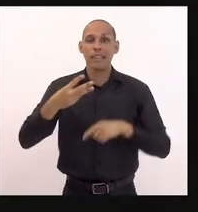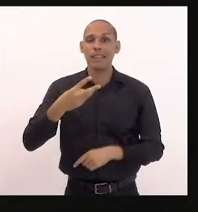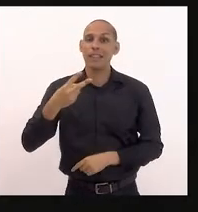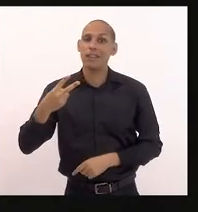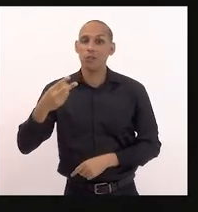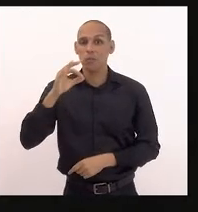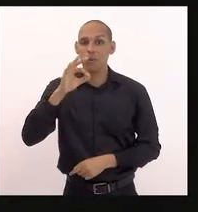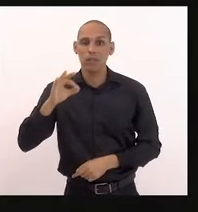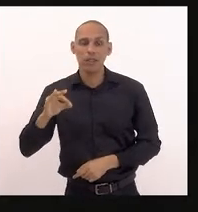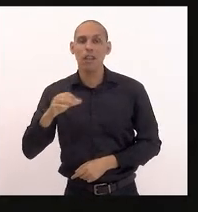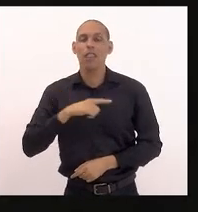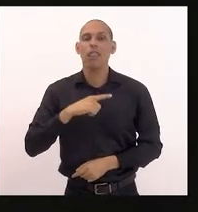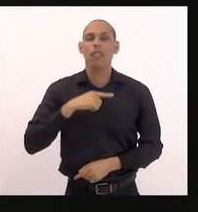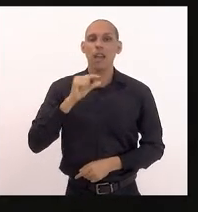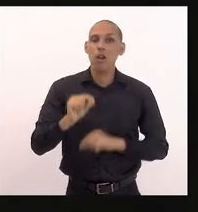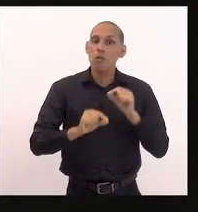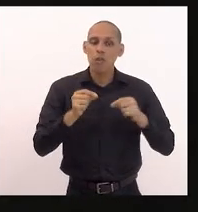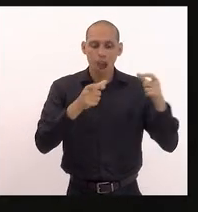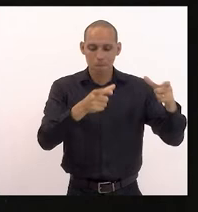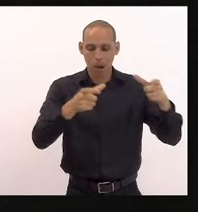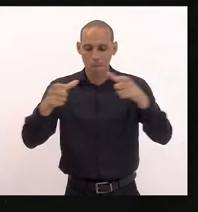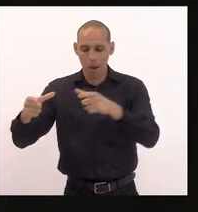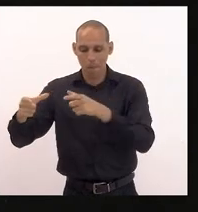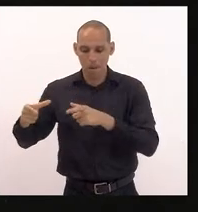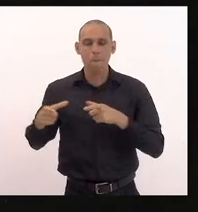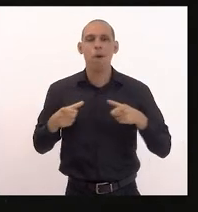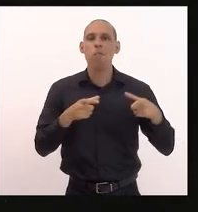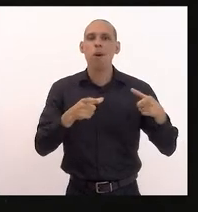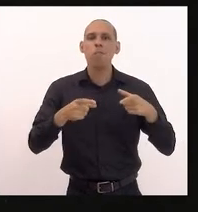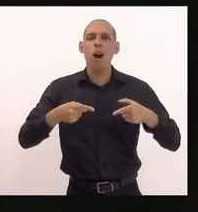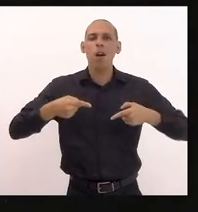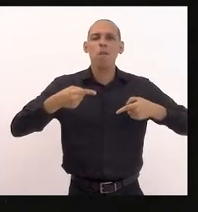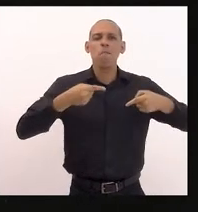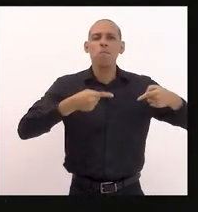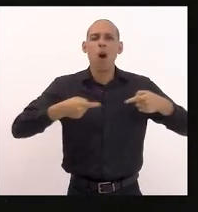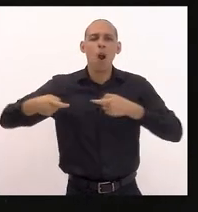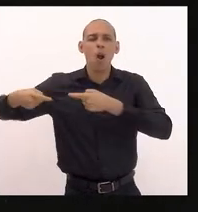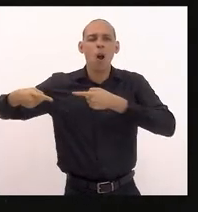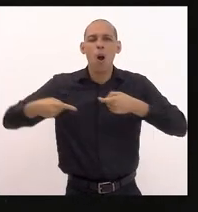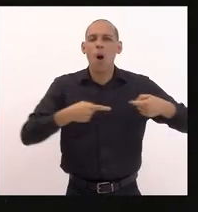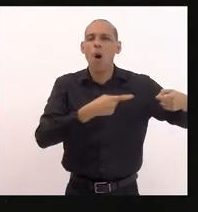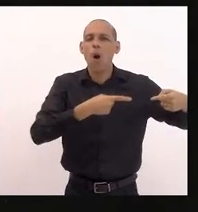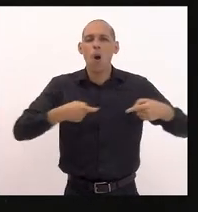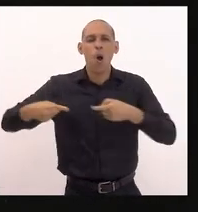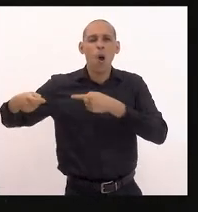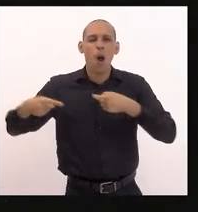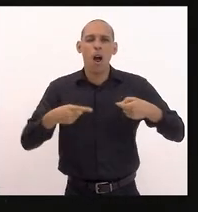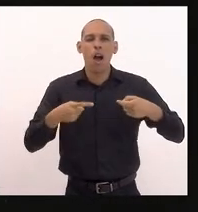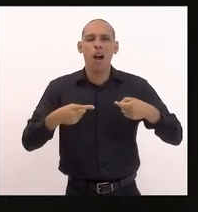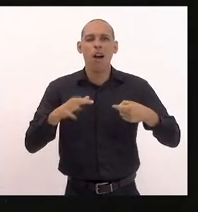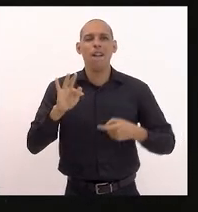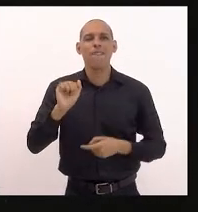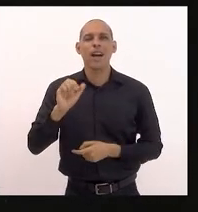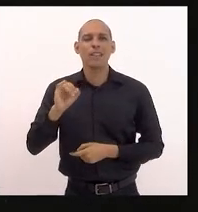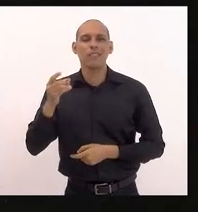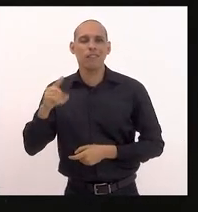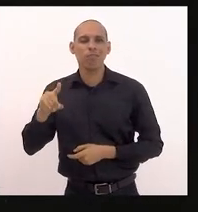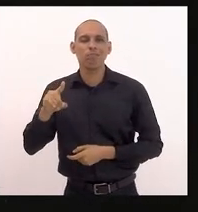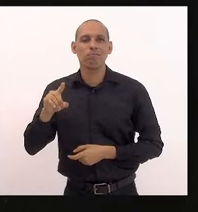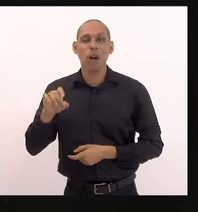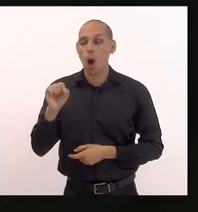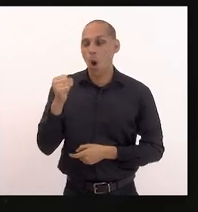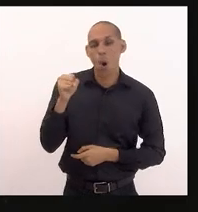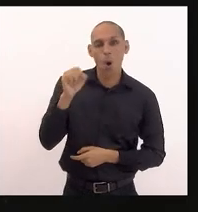continham nesses territórios disputas entre facções apenas 8%